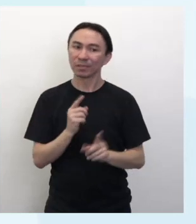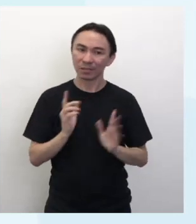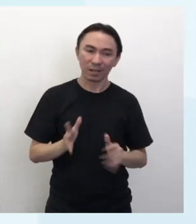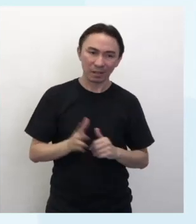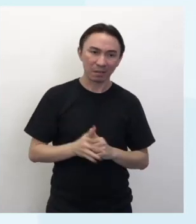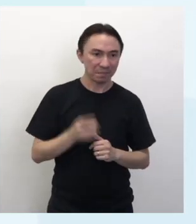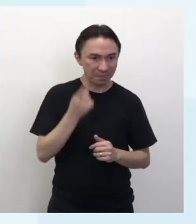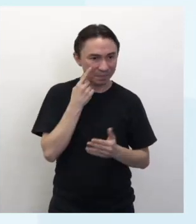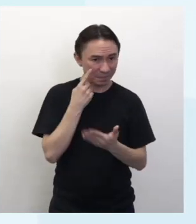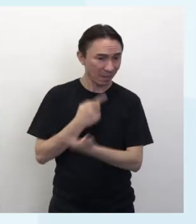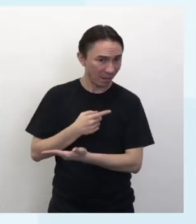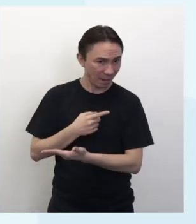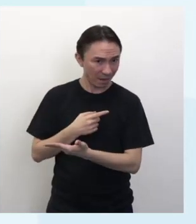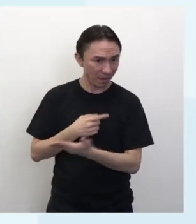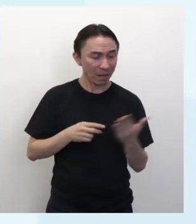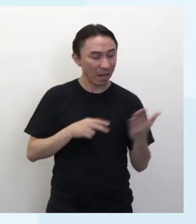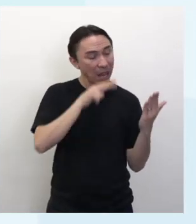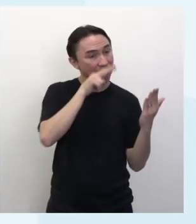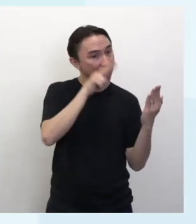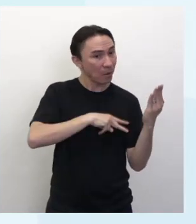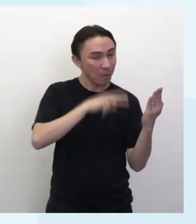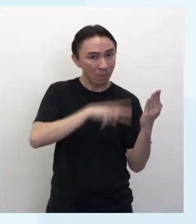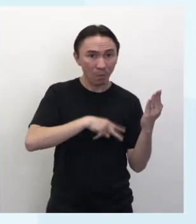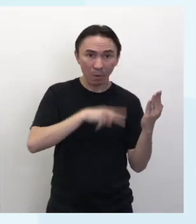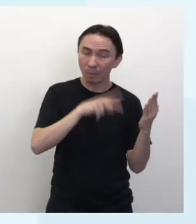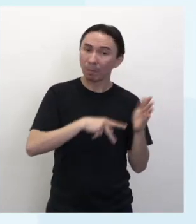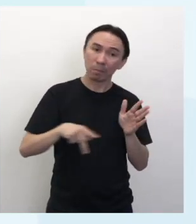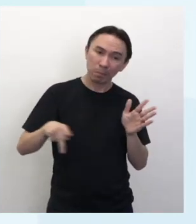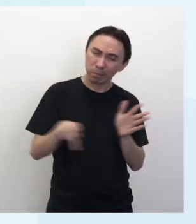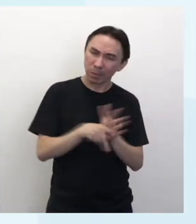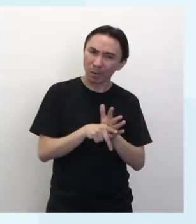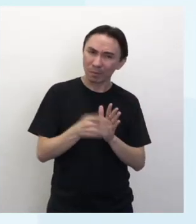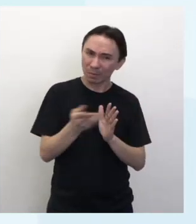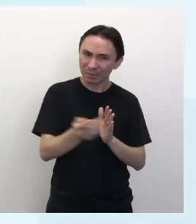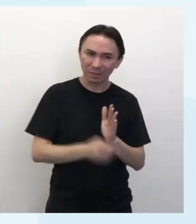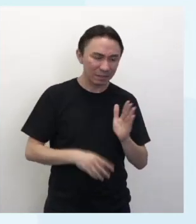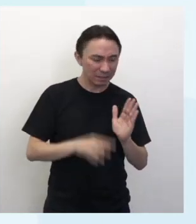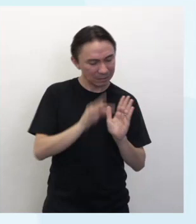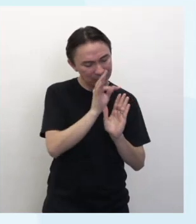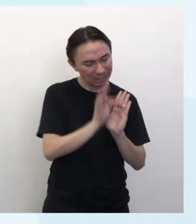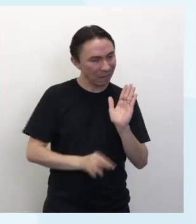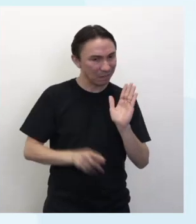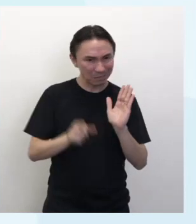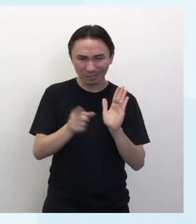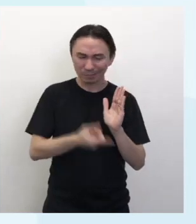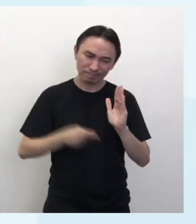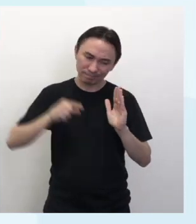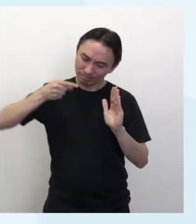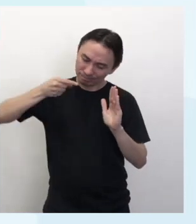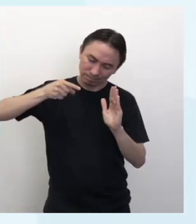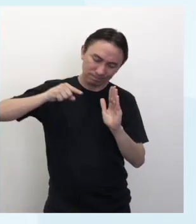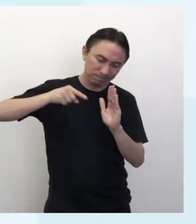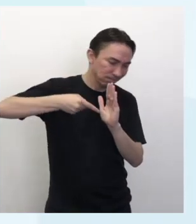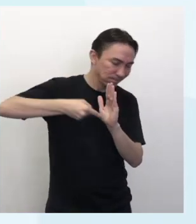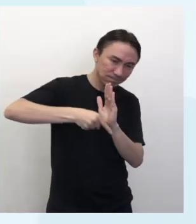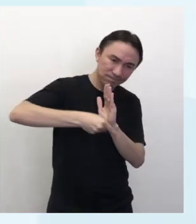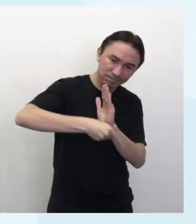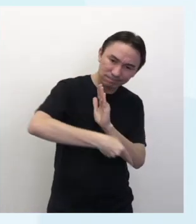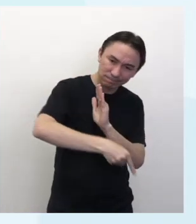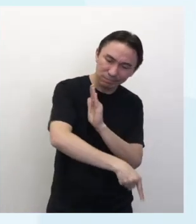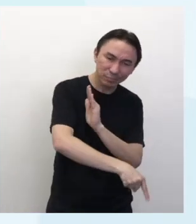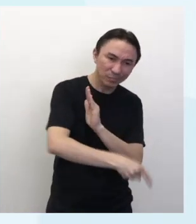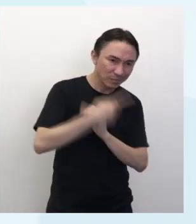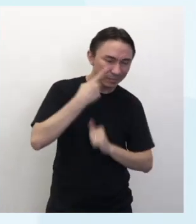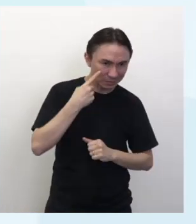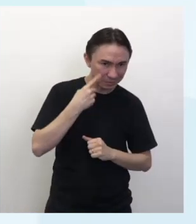aqui é uma leitura específica, tá? É aquela leitura que você mergulha no texto, que você dá aquela parada e lê.